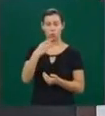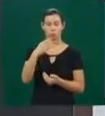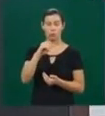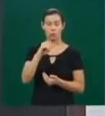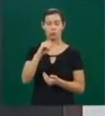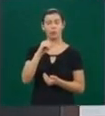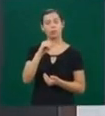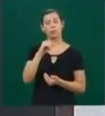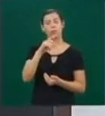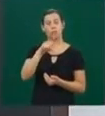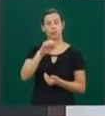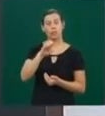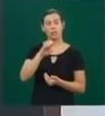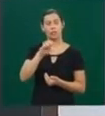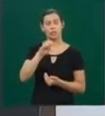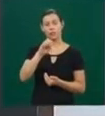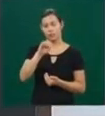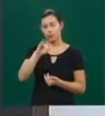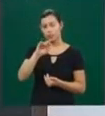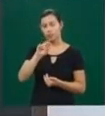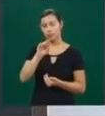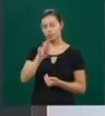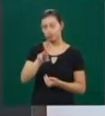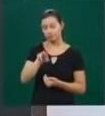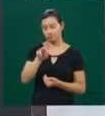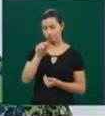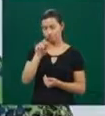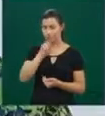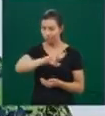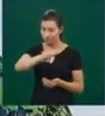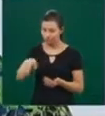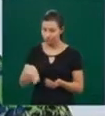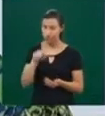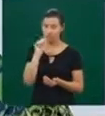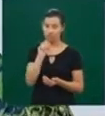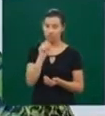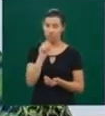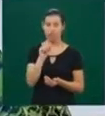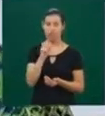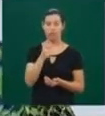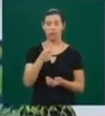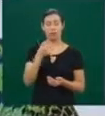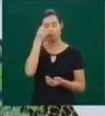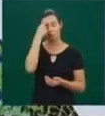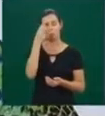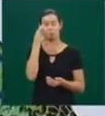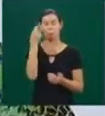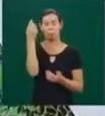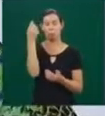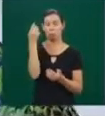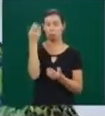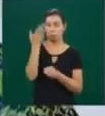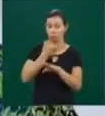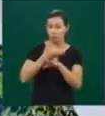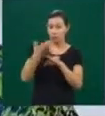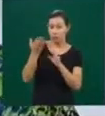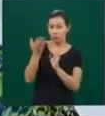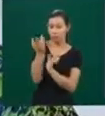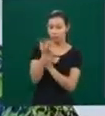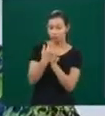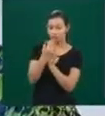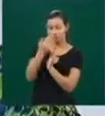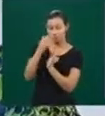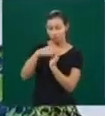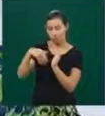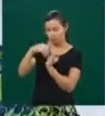ah, não vou pintar ele branco não, eu quero ele assim, colorido. Aí foi onde que surgiu a ideia de eu pintar